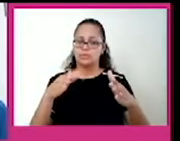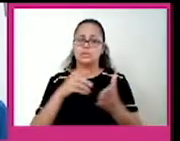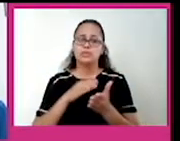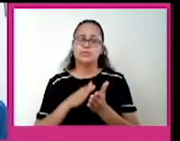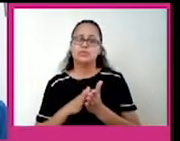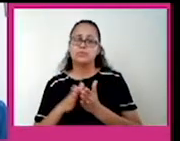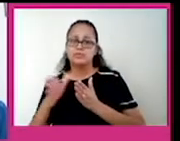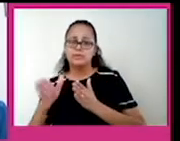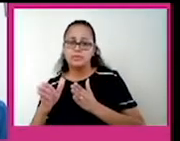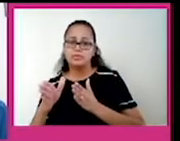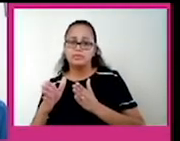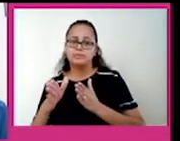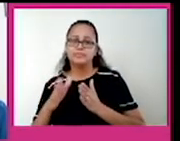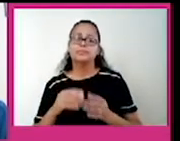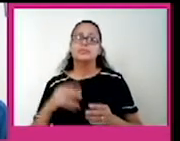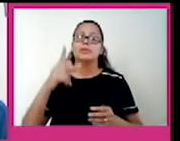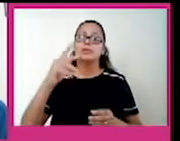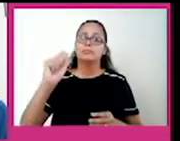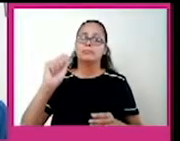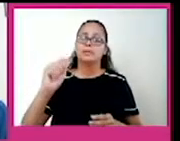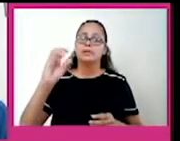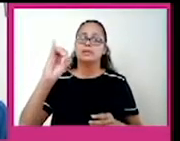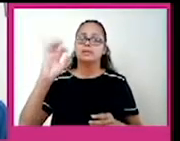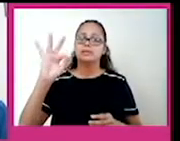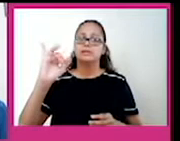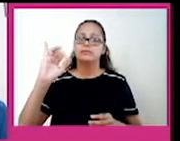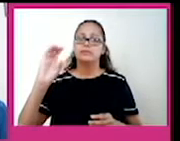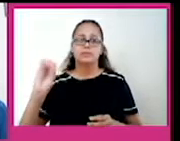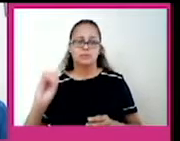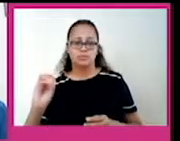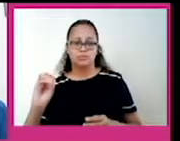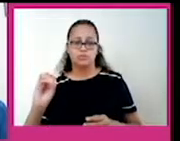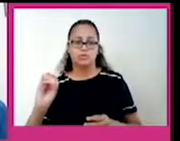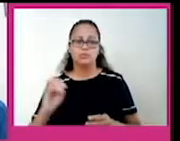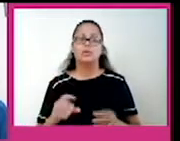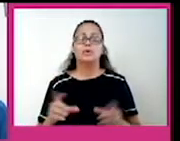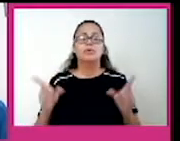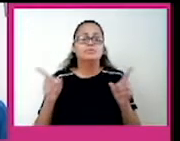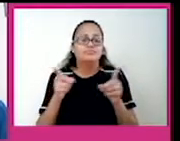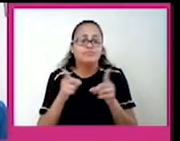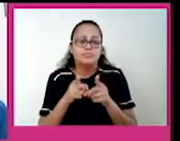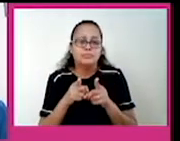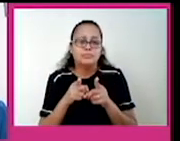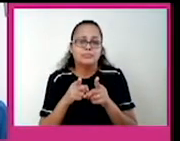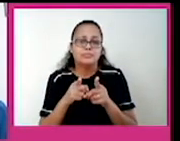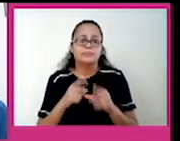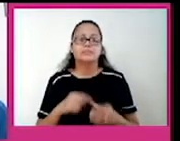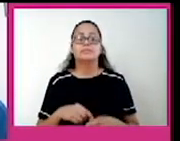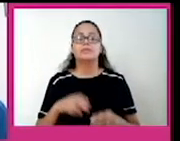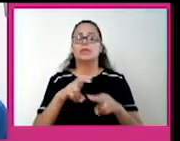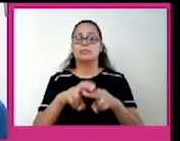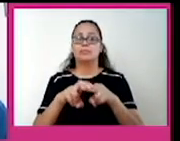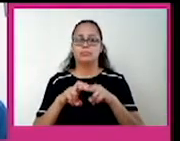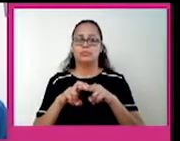curtos e de pequeno volume de água. Por quê? Porque a planície ocidental é mais estreita do que a voltada para o Atlântico. Então por